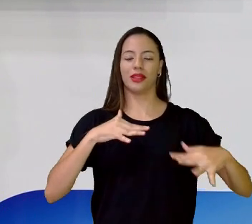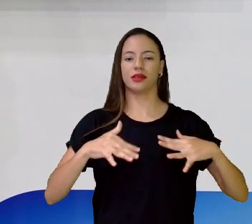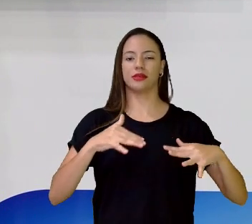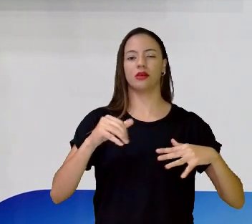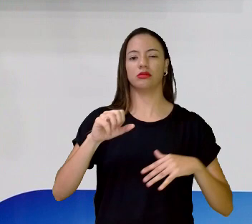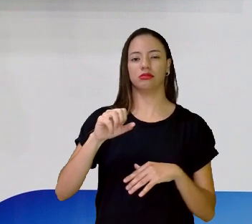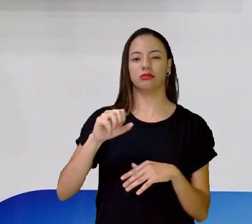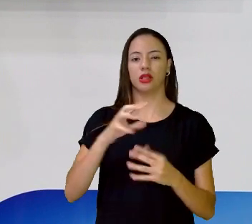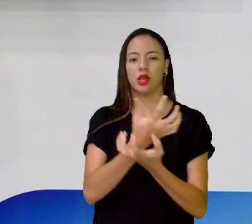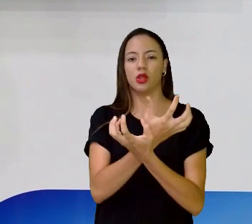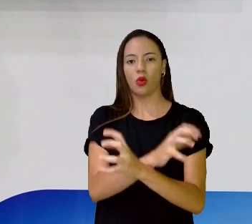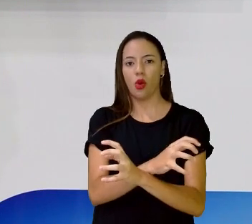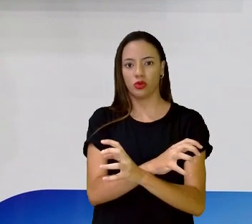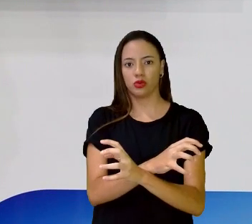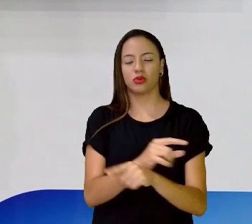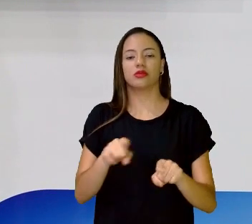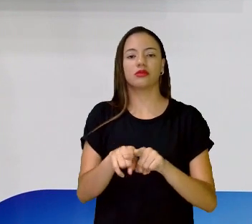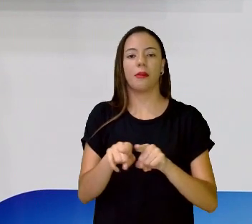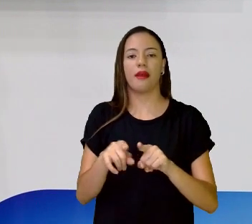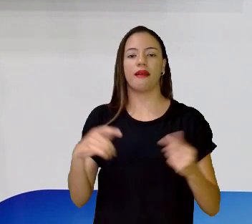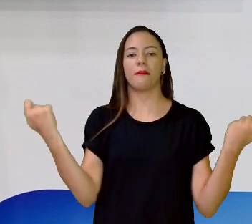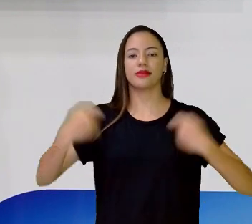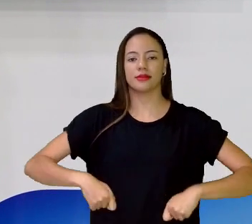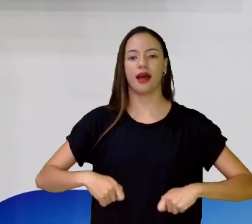permanecer eretos.